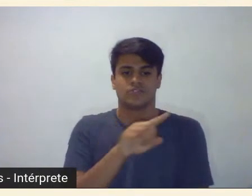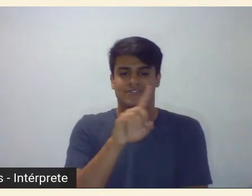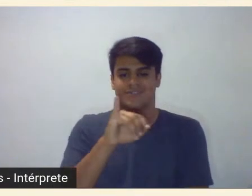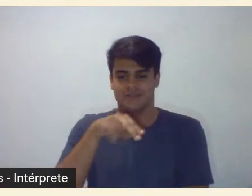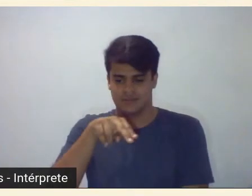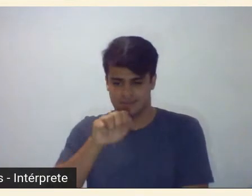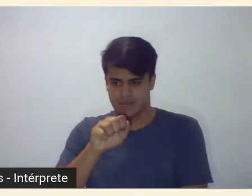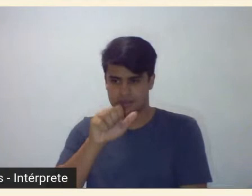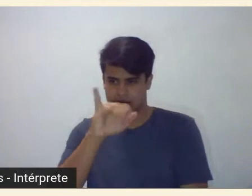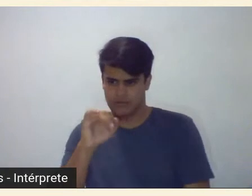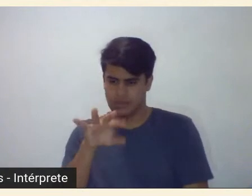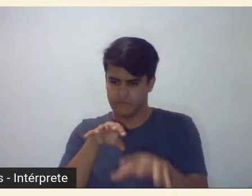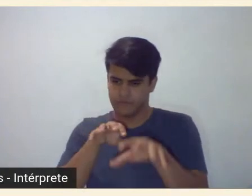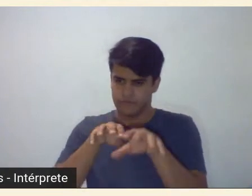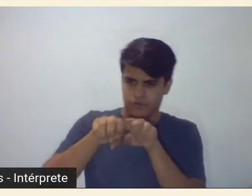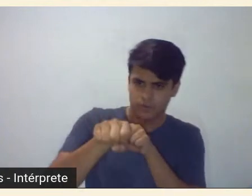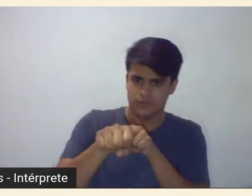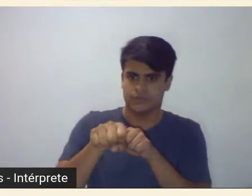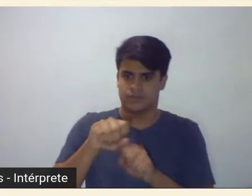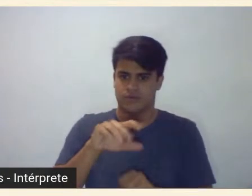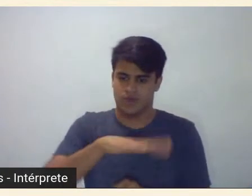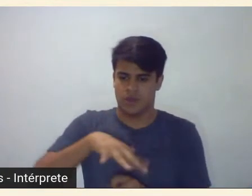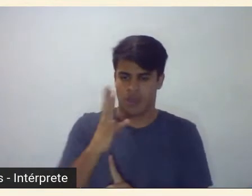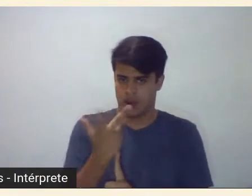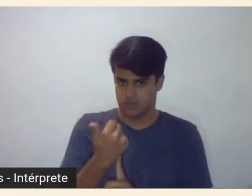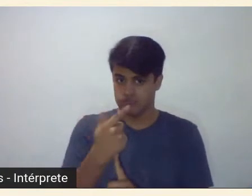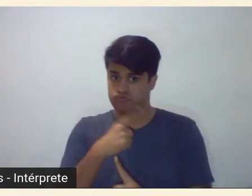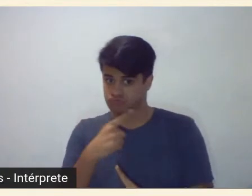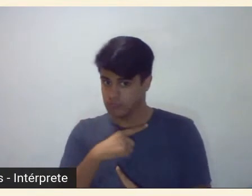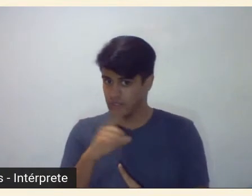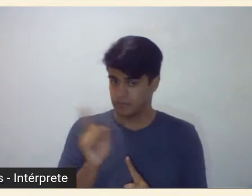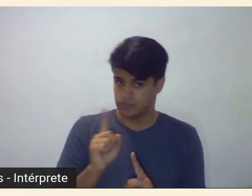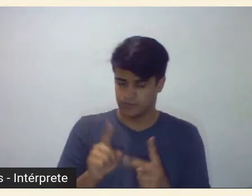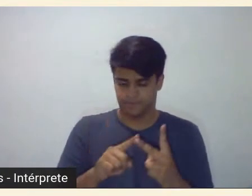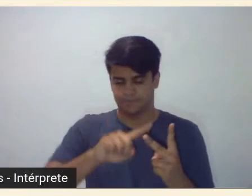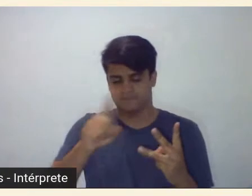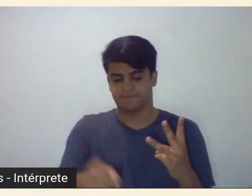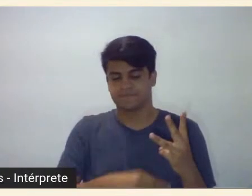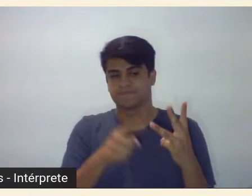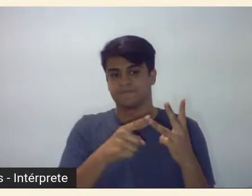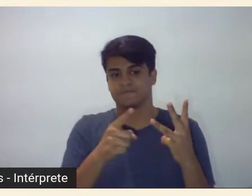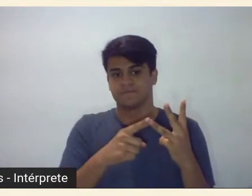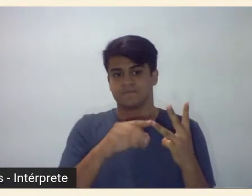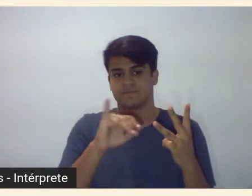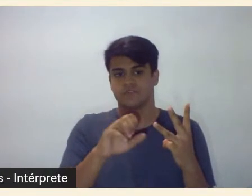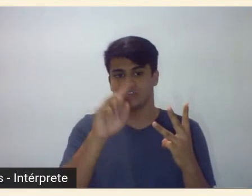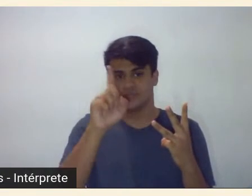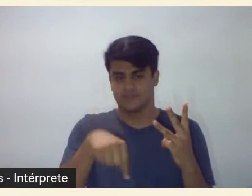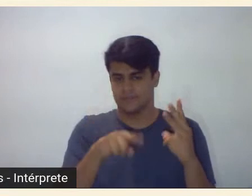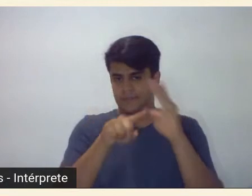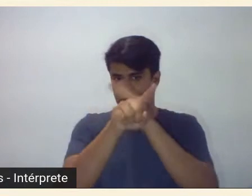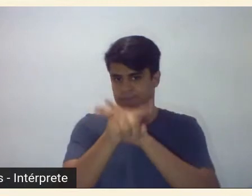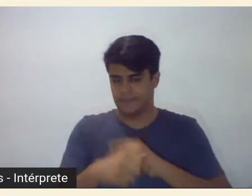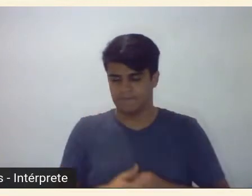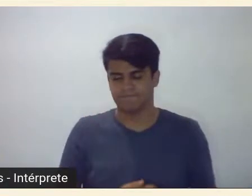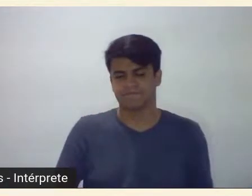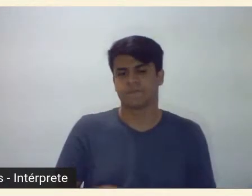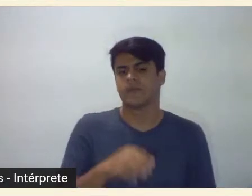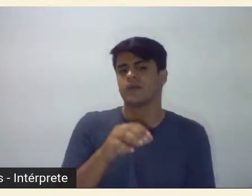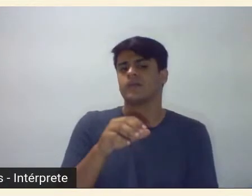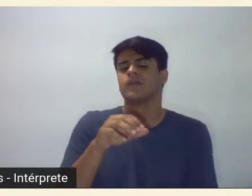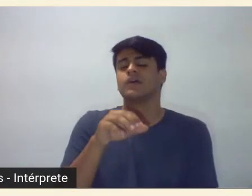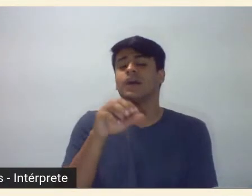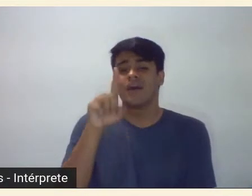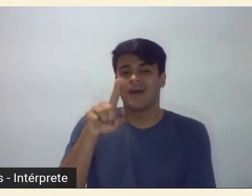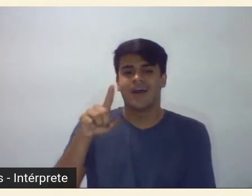e agora terceira e última José Mineirinho Neto Ivana se Anitta foi